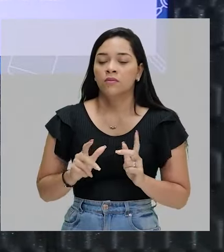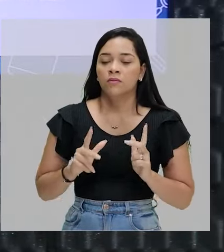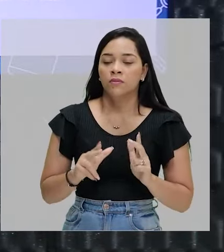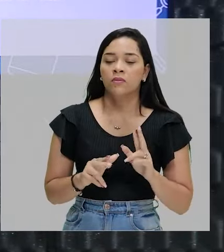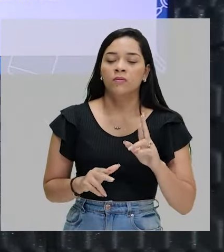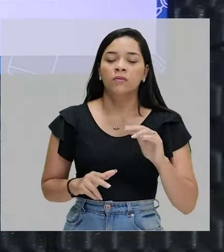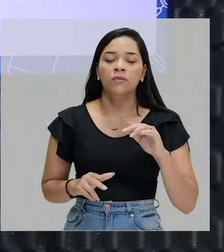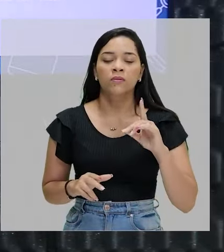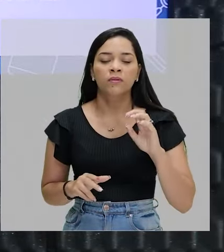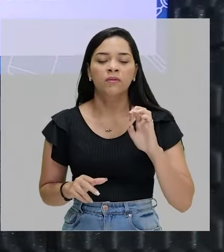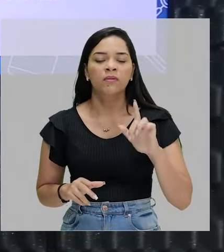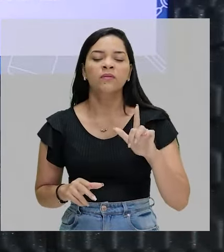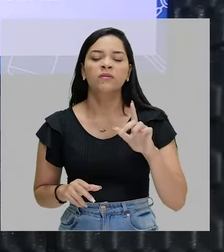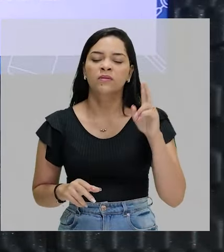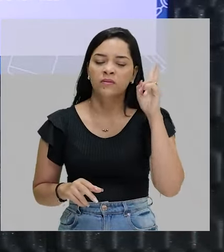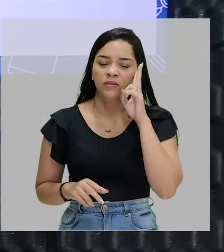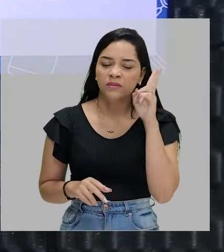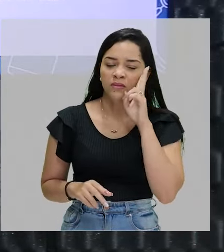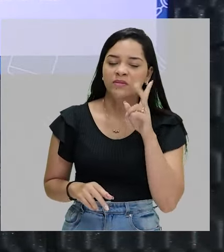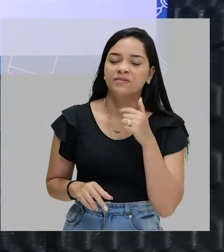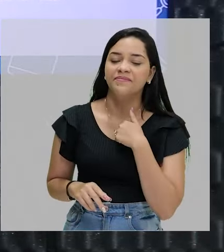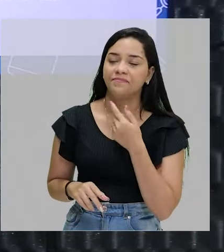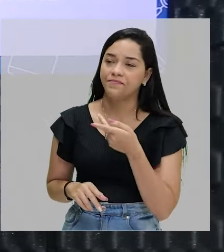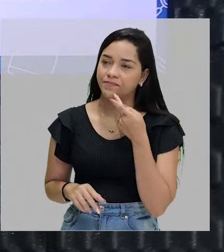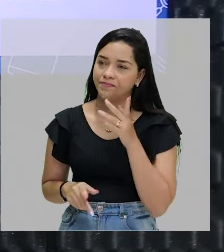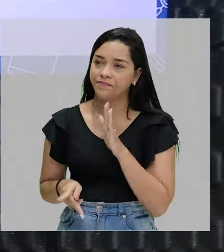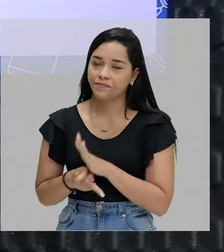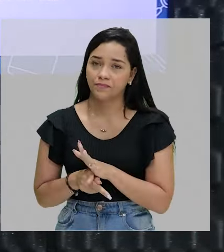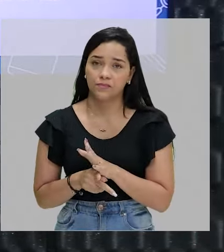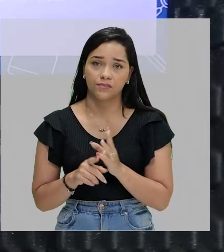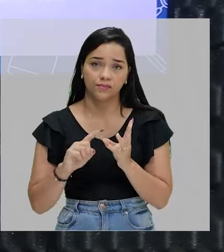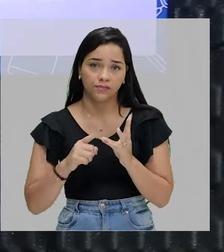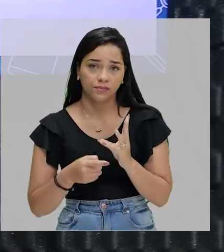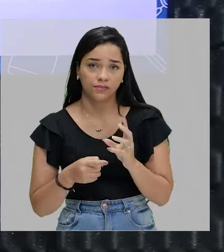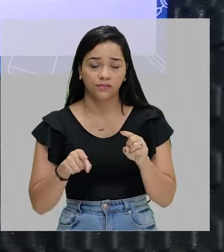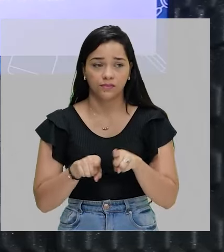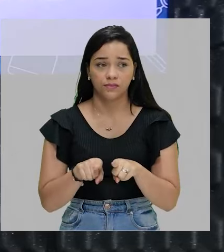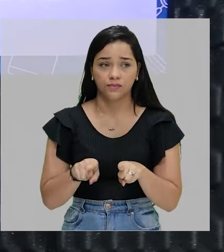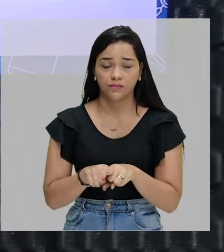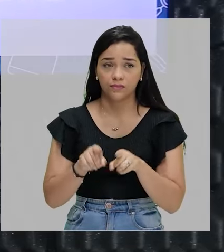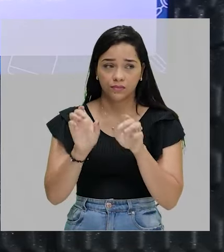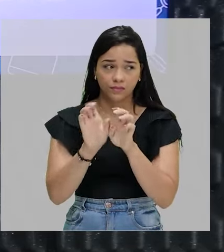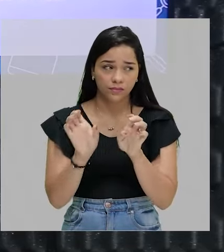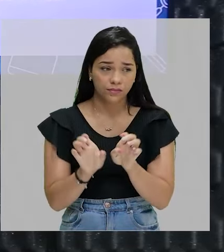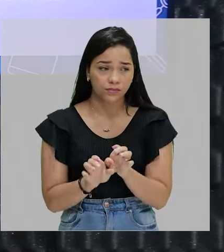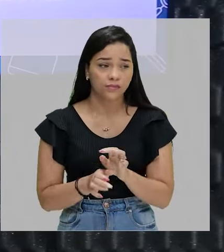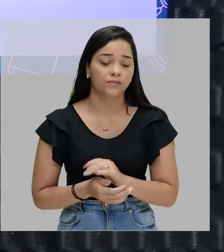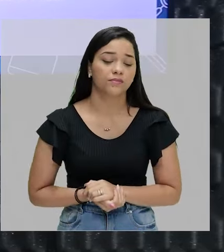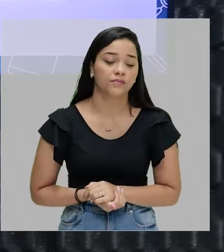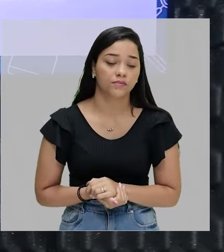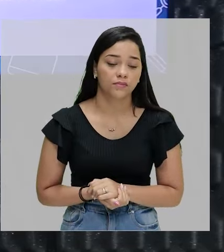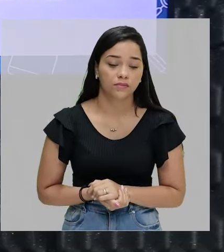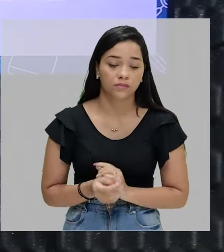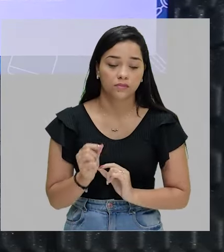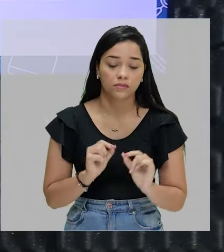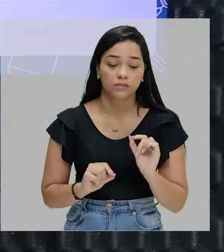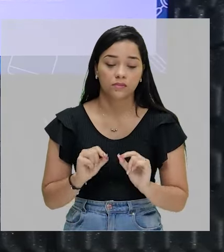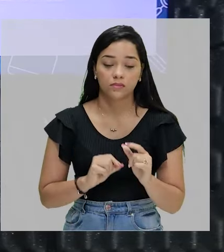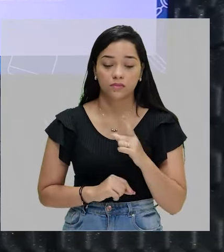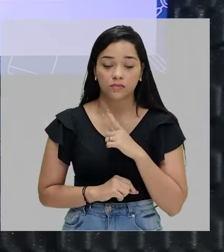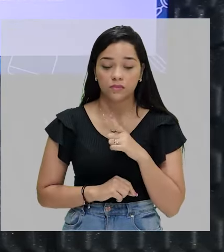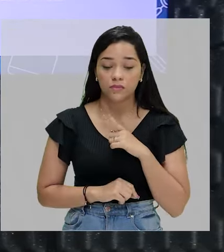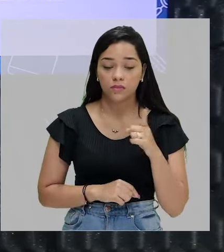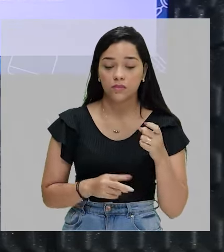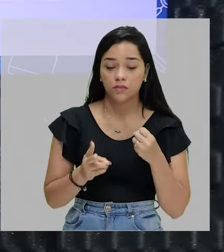radical. Lembra que eu iniciei a aula falando da vogal temática, da estrutura do radical? Então, o radical é aquela parte do